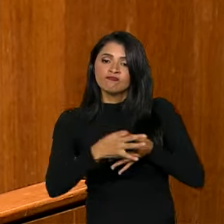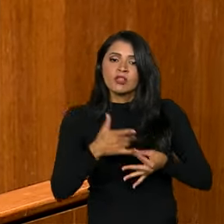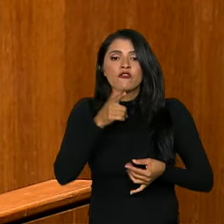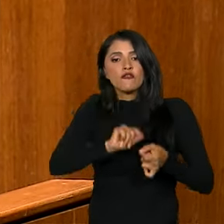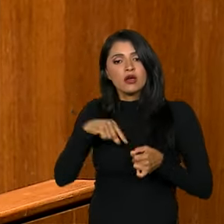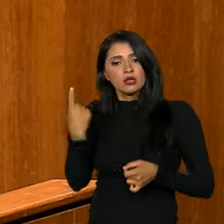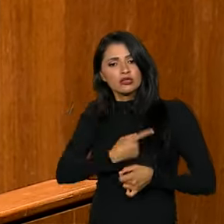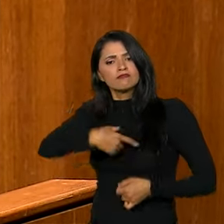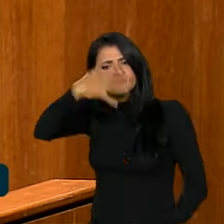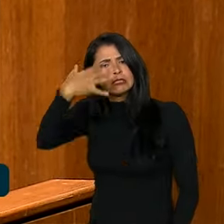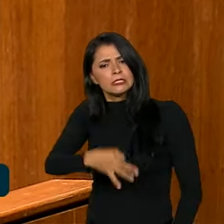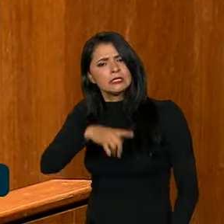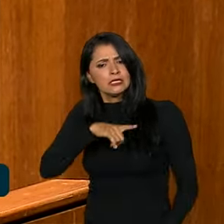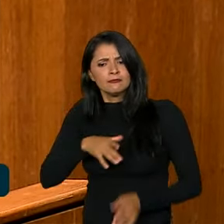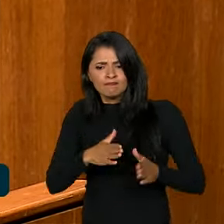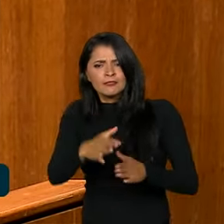que a gente tenha certeza que estamos no caminho certo.